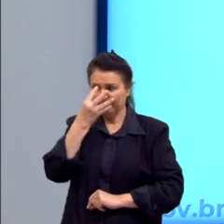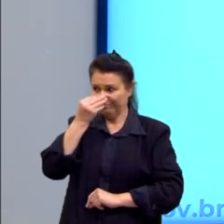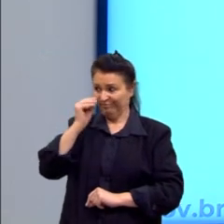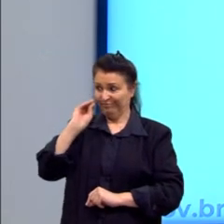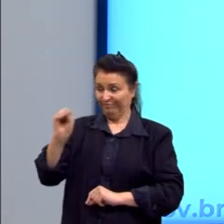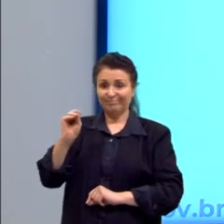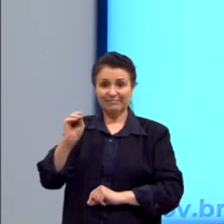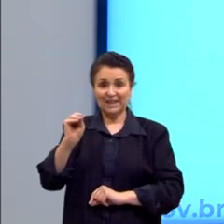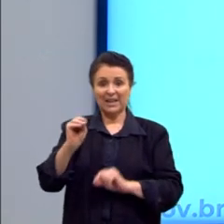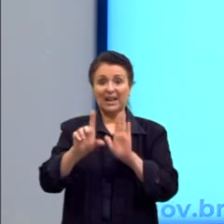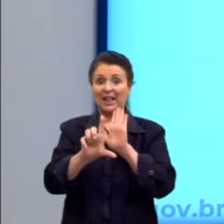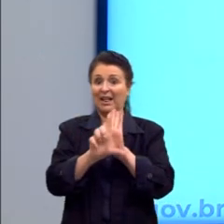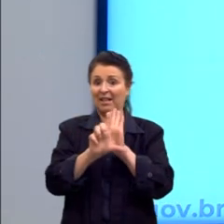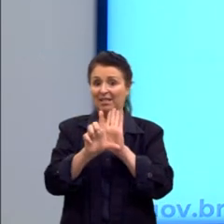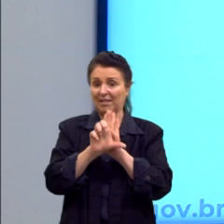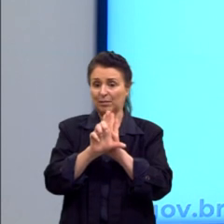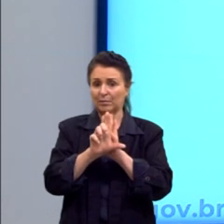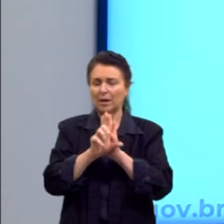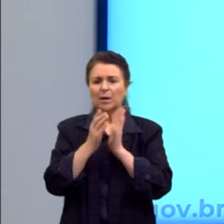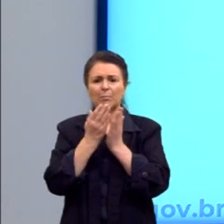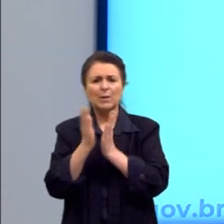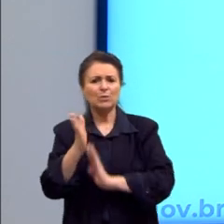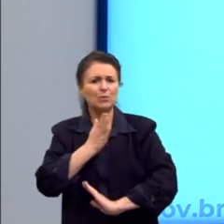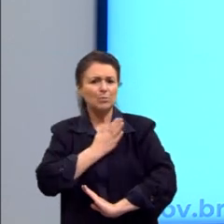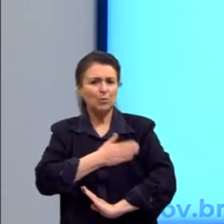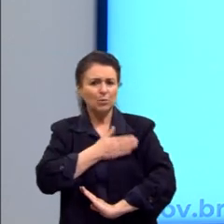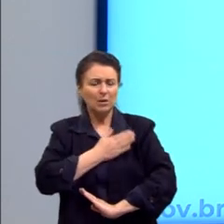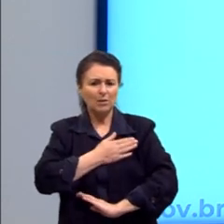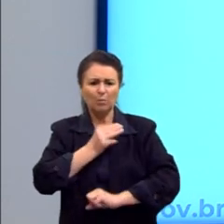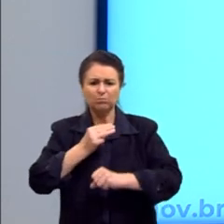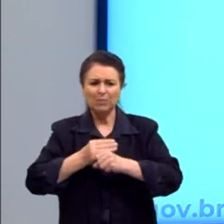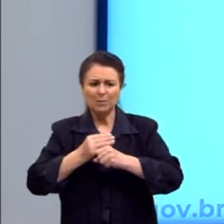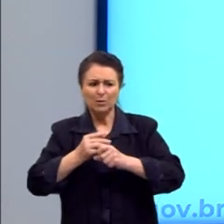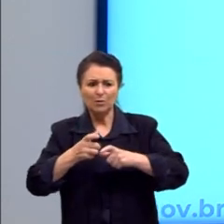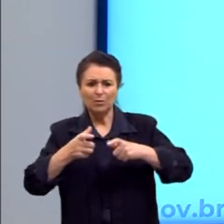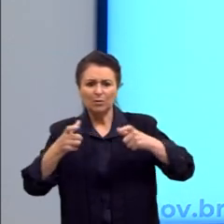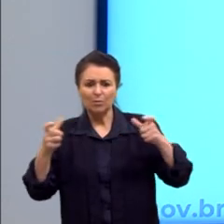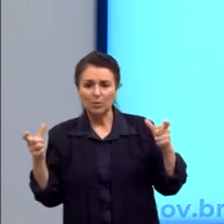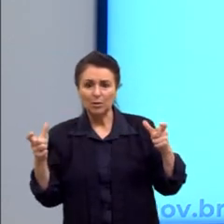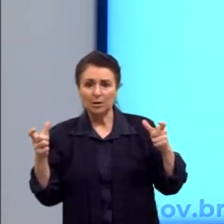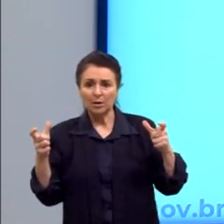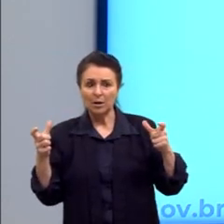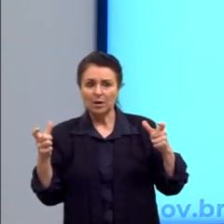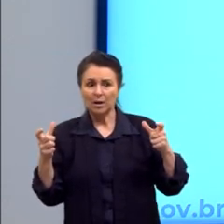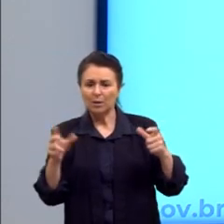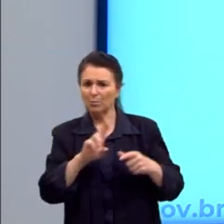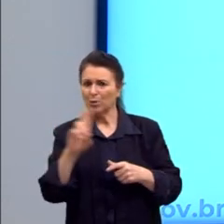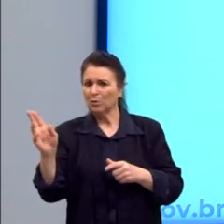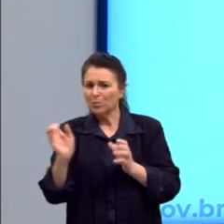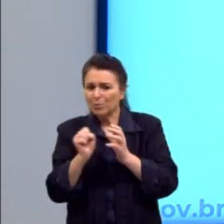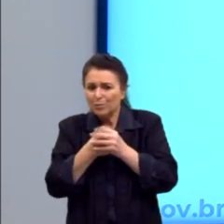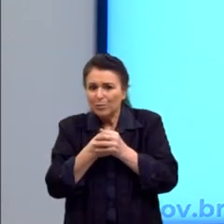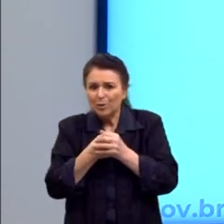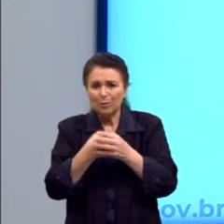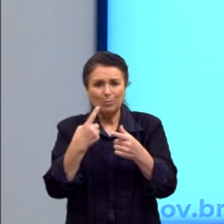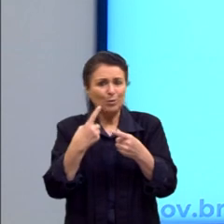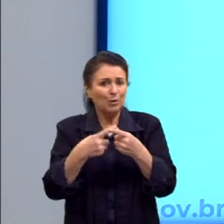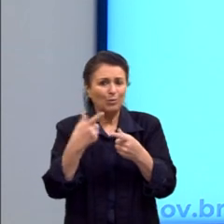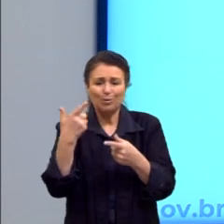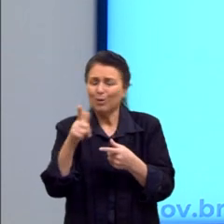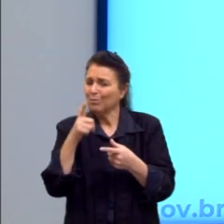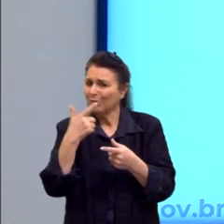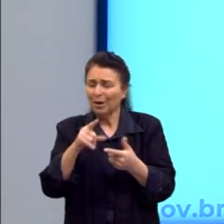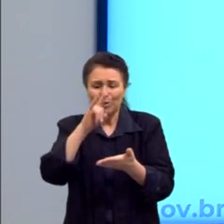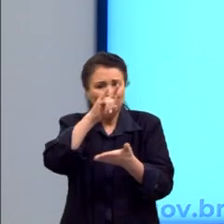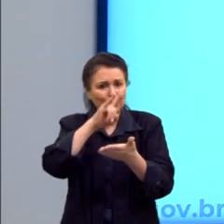Estrangeiros, né, perdido no coração, da grande Babilônia, me chamam de clandestino por não ter documento. Para uma